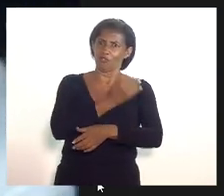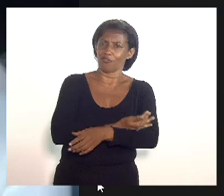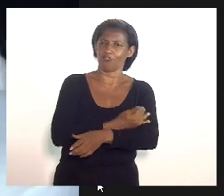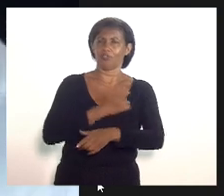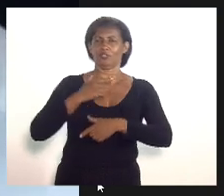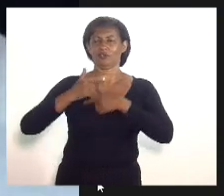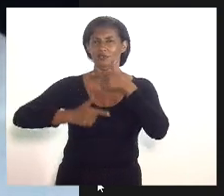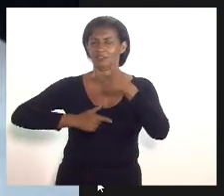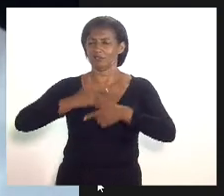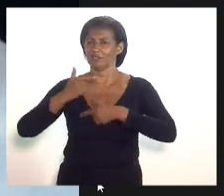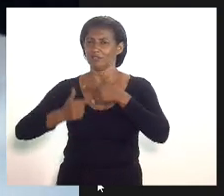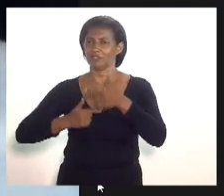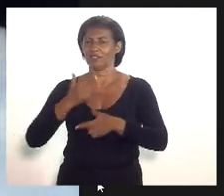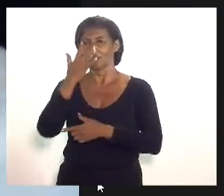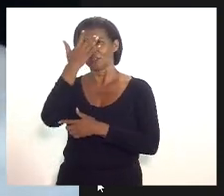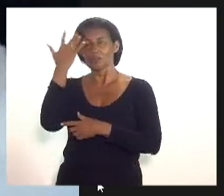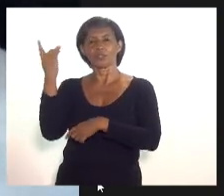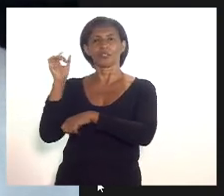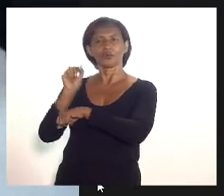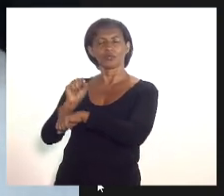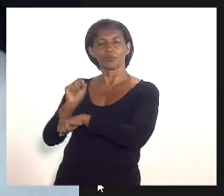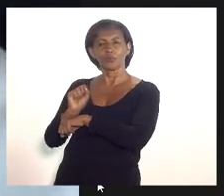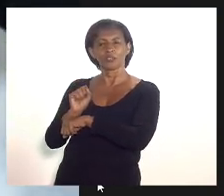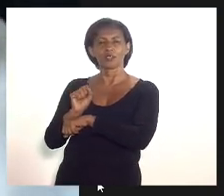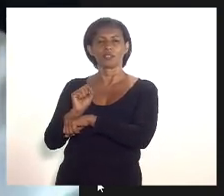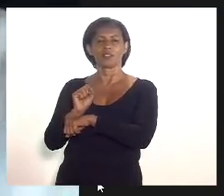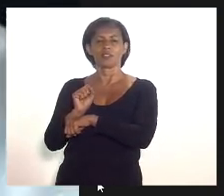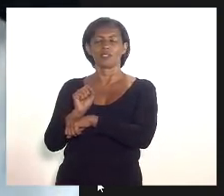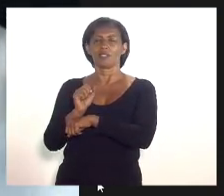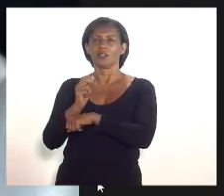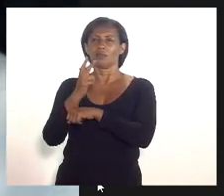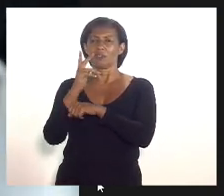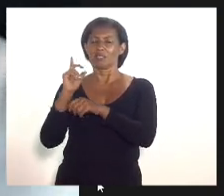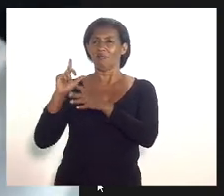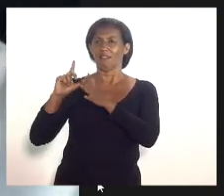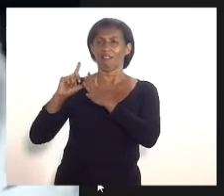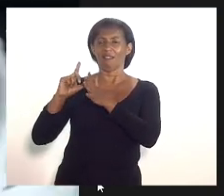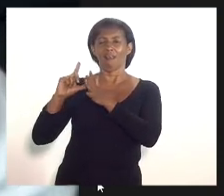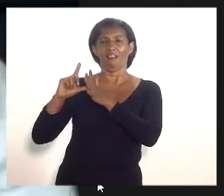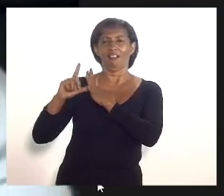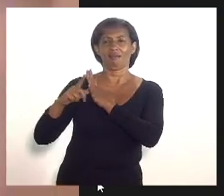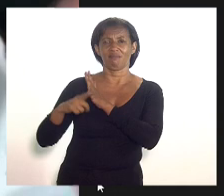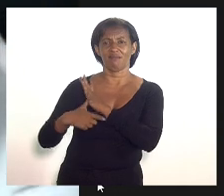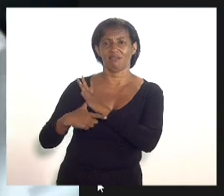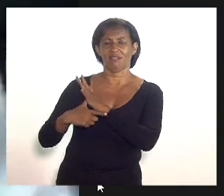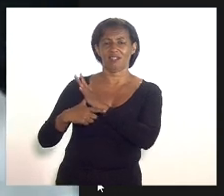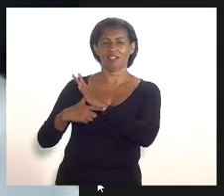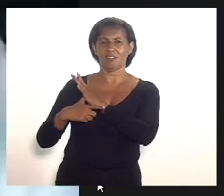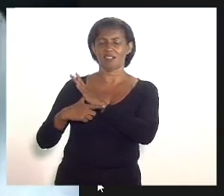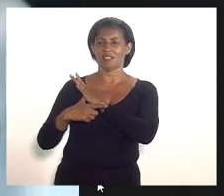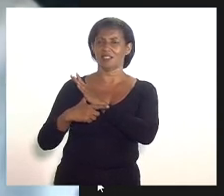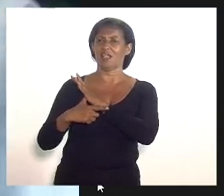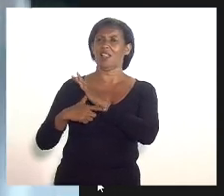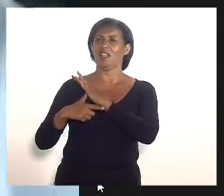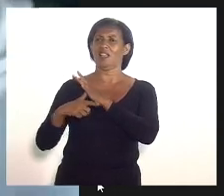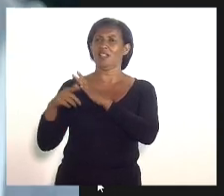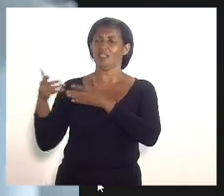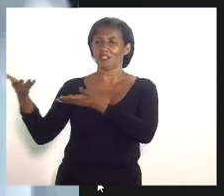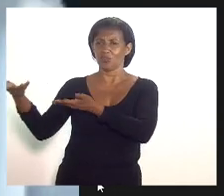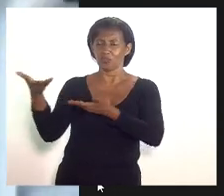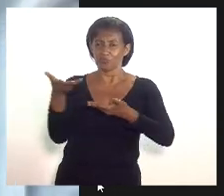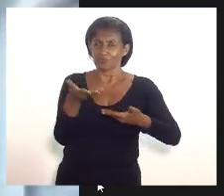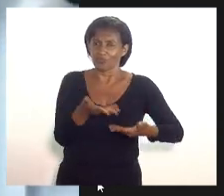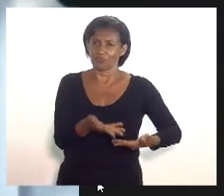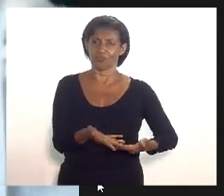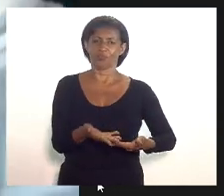então esse gesto de atrasar já foi homologado de atrasar efetivamente essa convocação